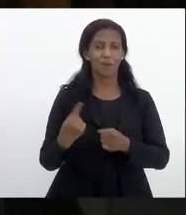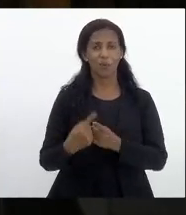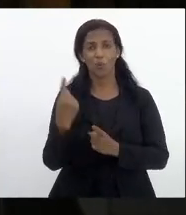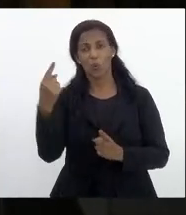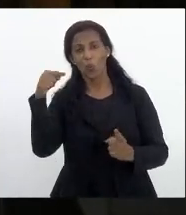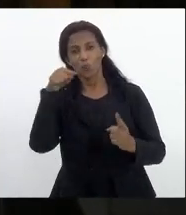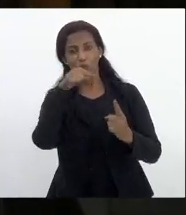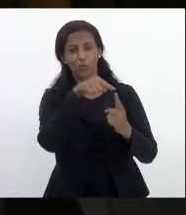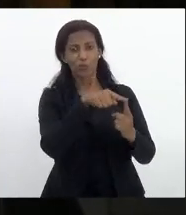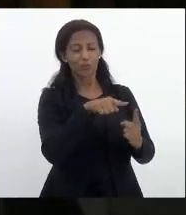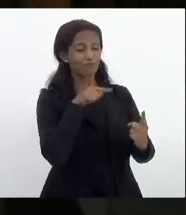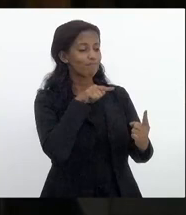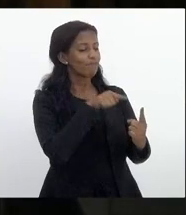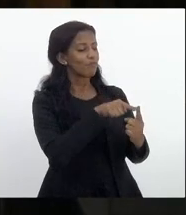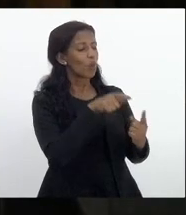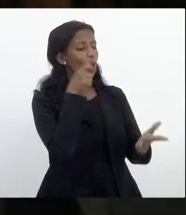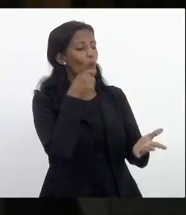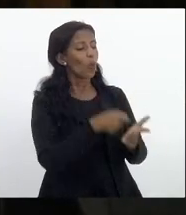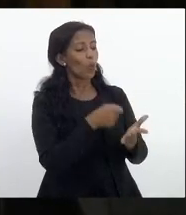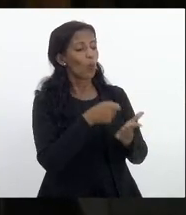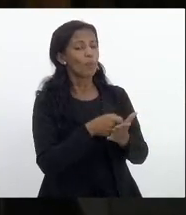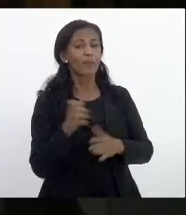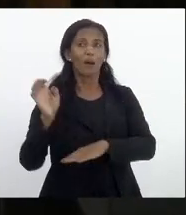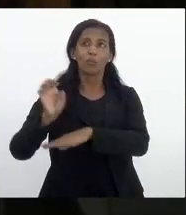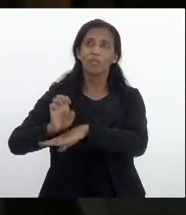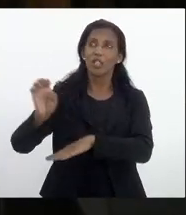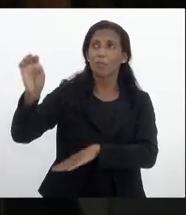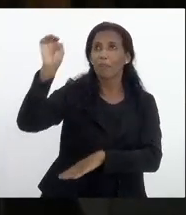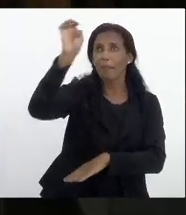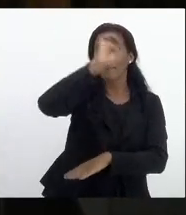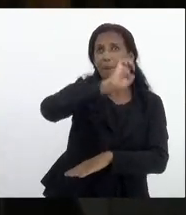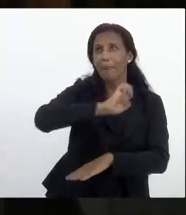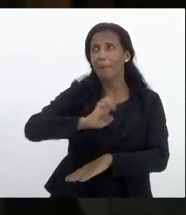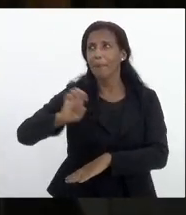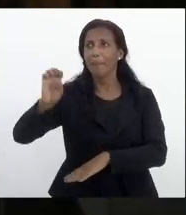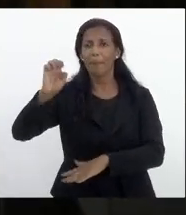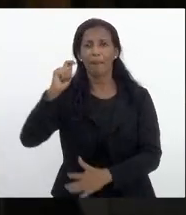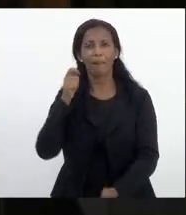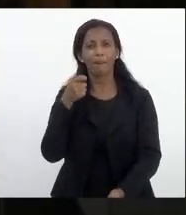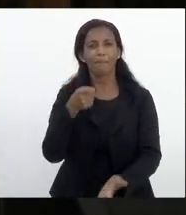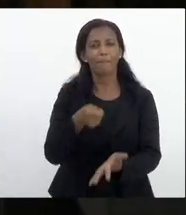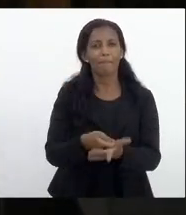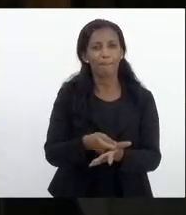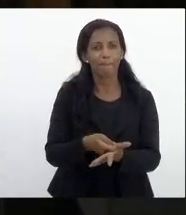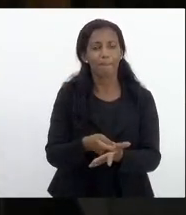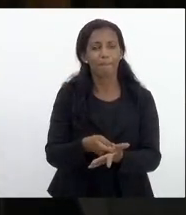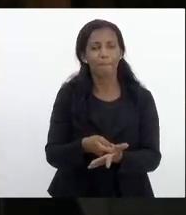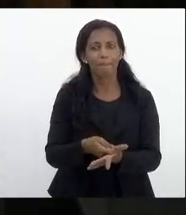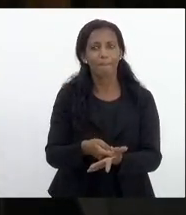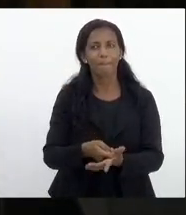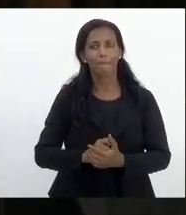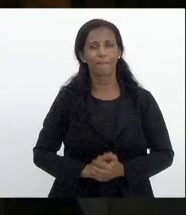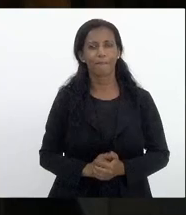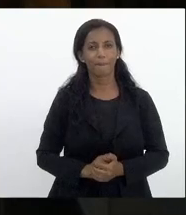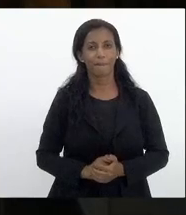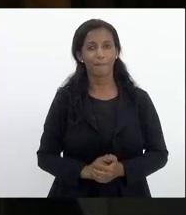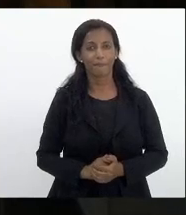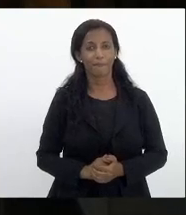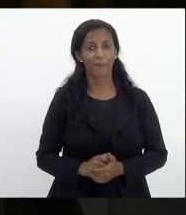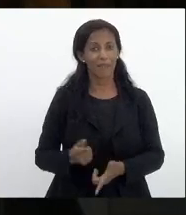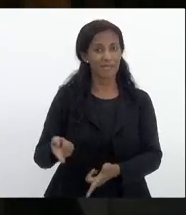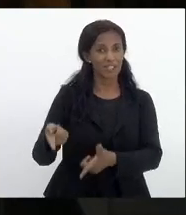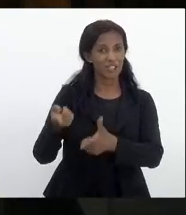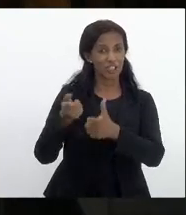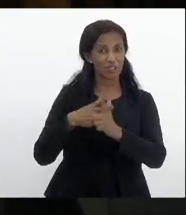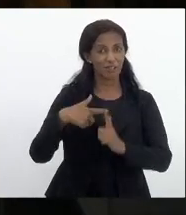objetivo obrigar os estados a pagarem as suas absurdas